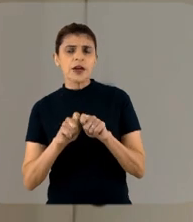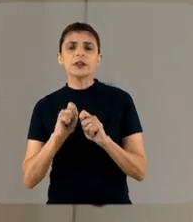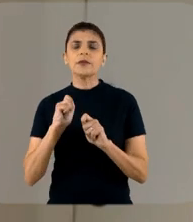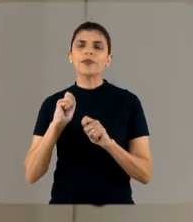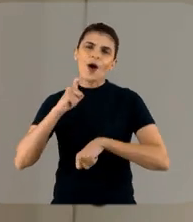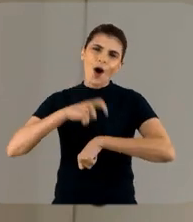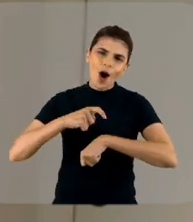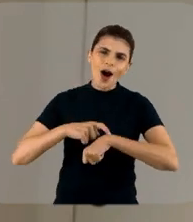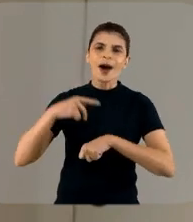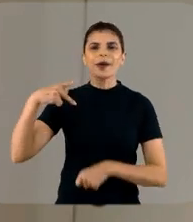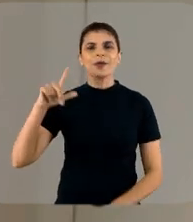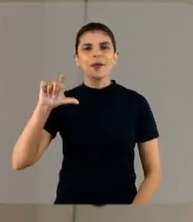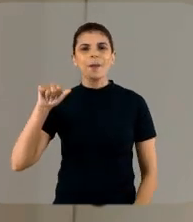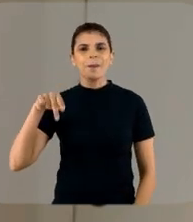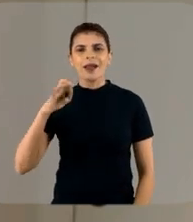plantão.